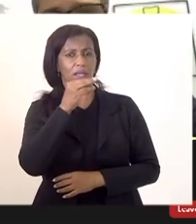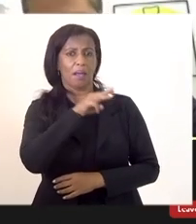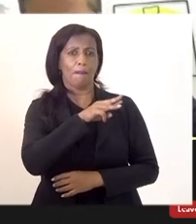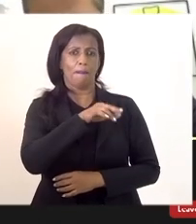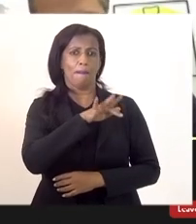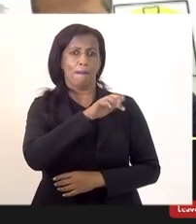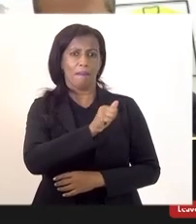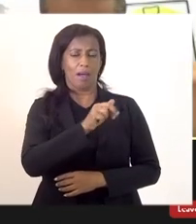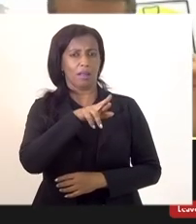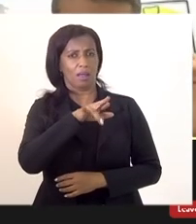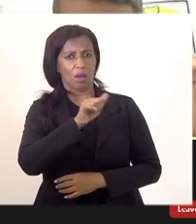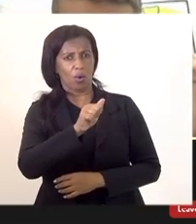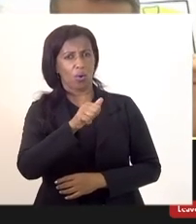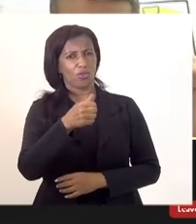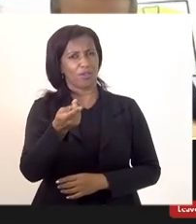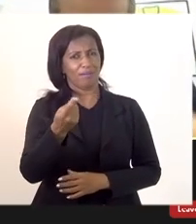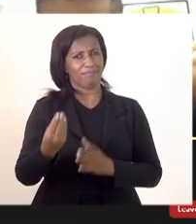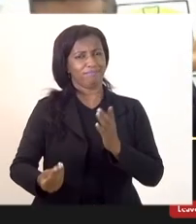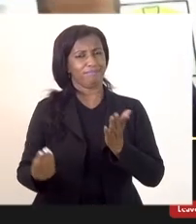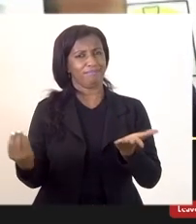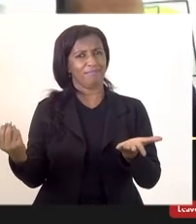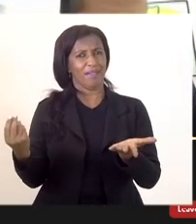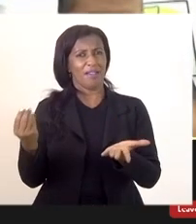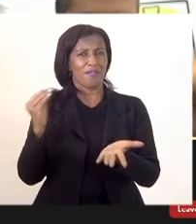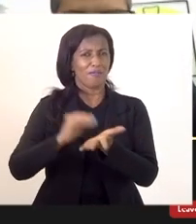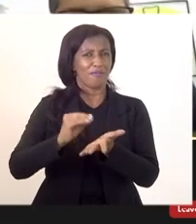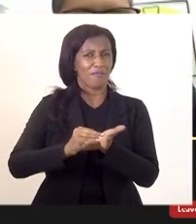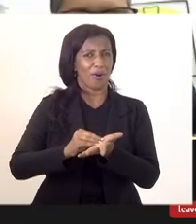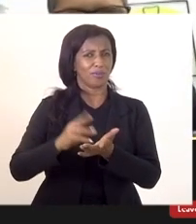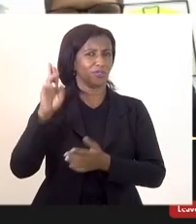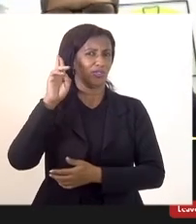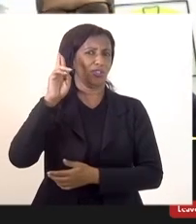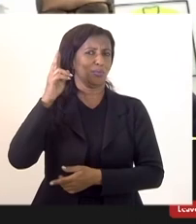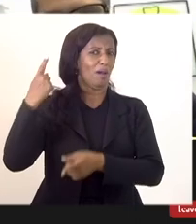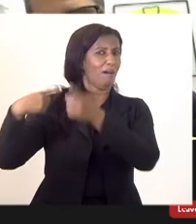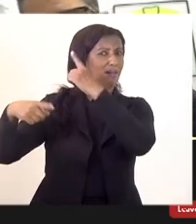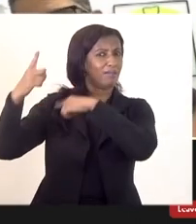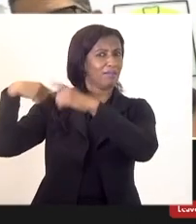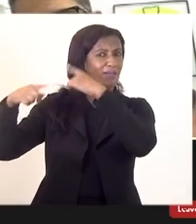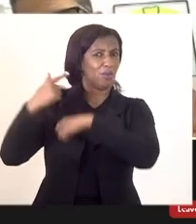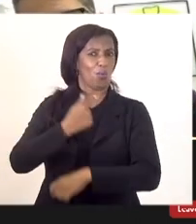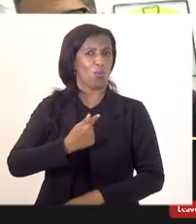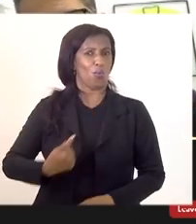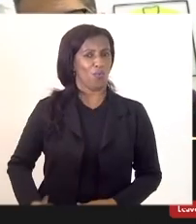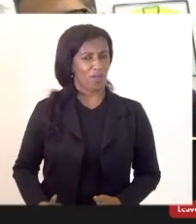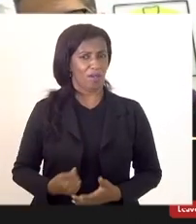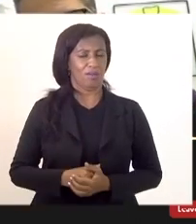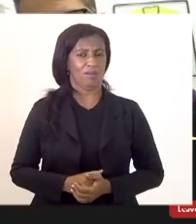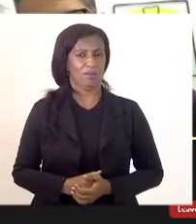fruto de administrações anteriores da incompetência de roubadeira de governos anteriores que acabaram